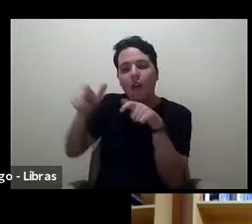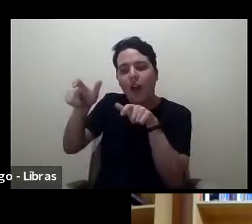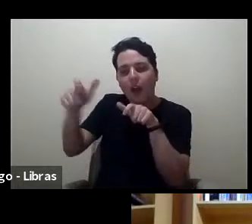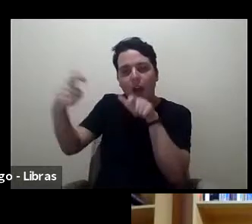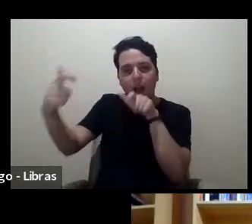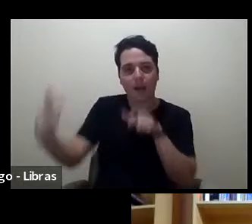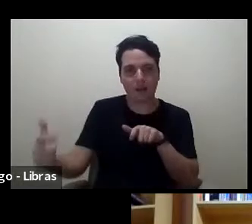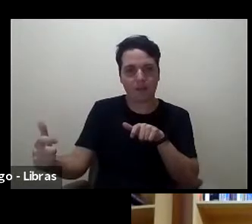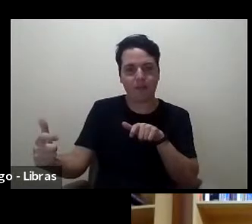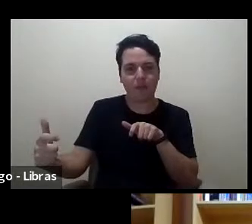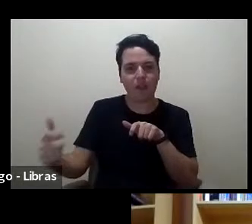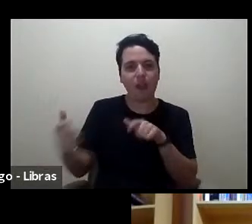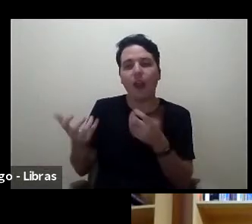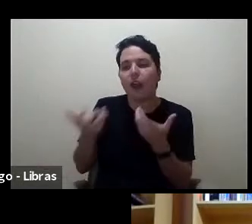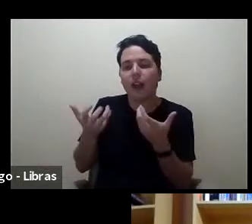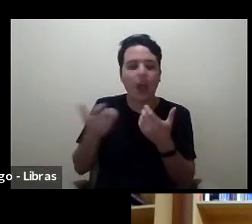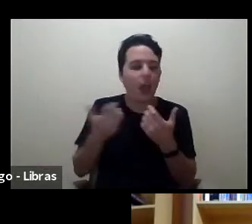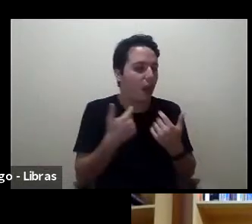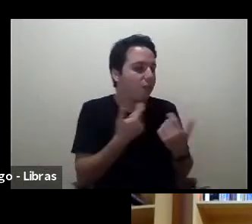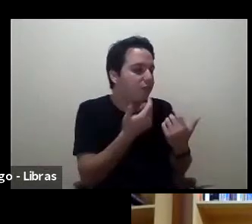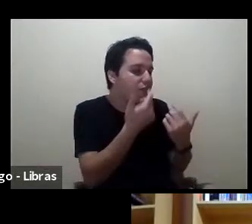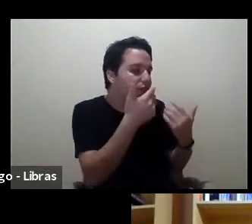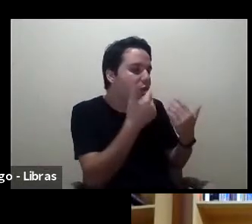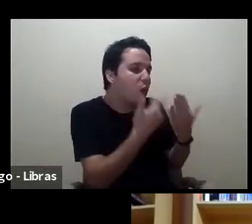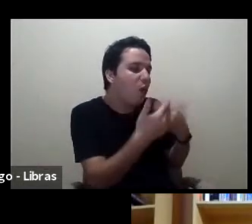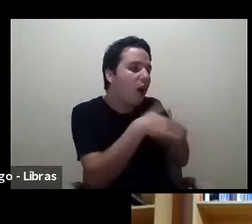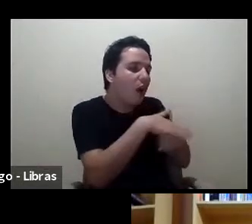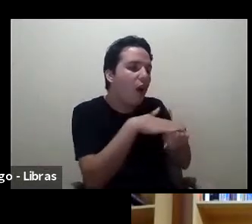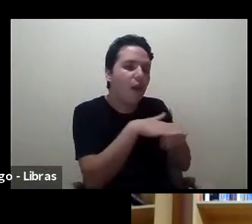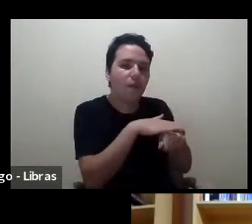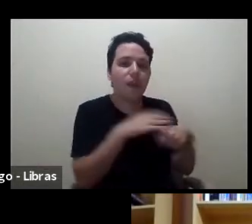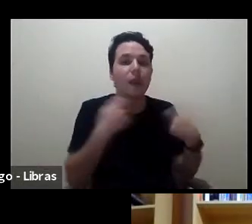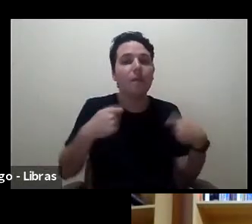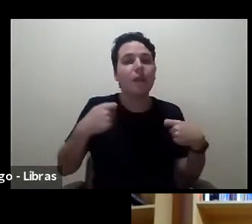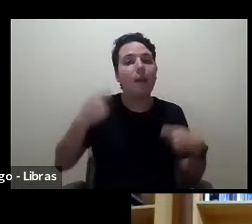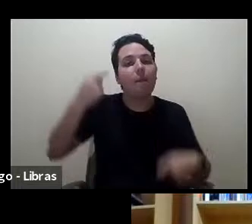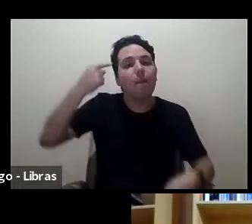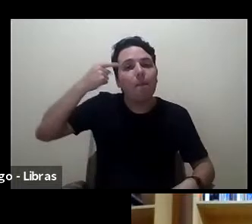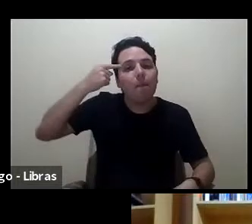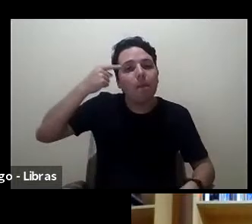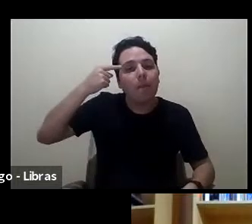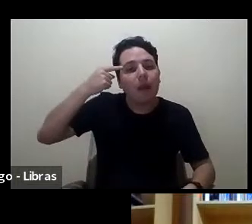Você quer falar com essa pessoa. Então, você tem que escrever pensando